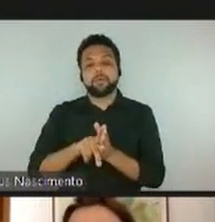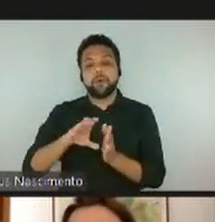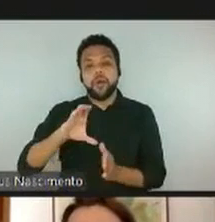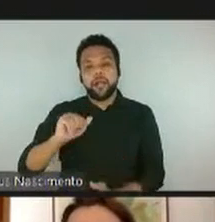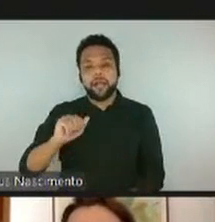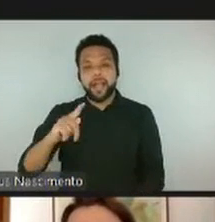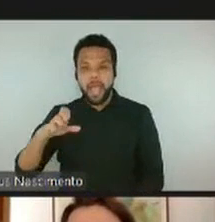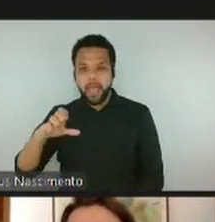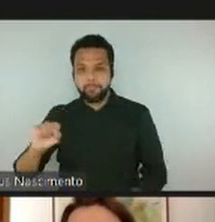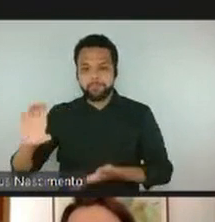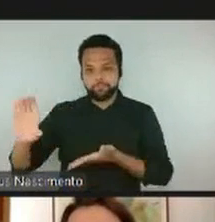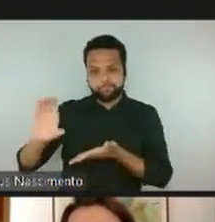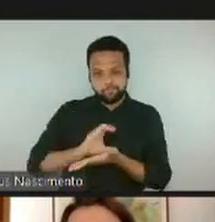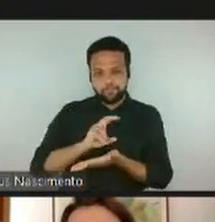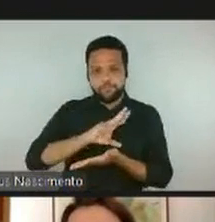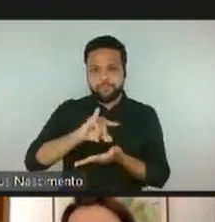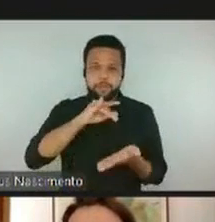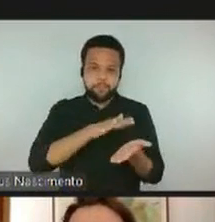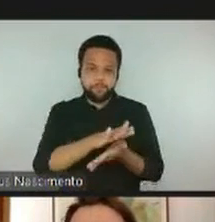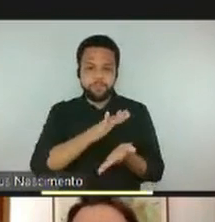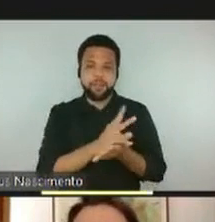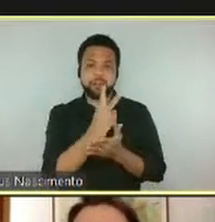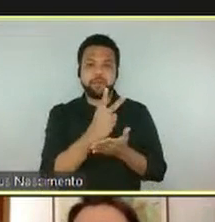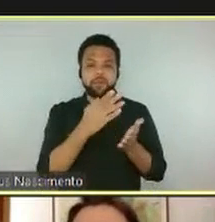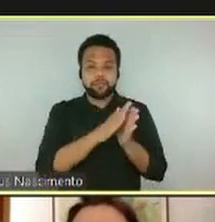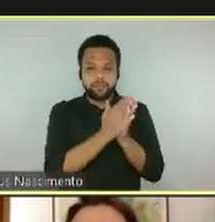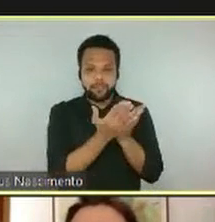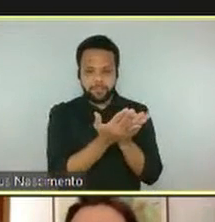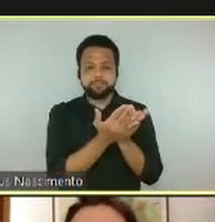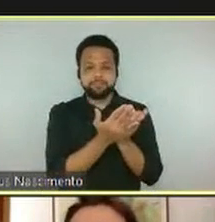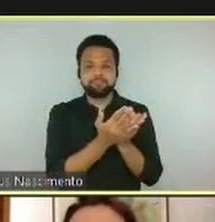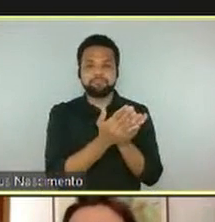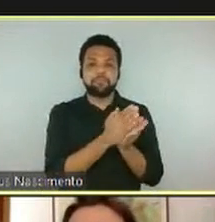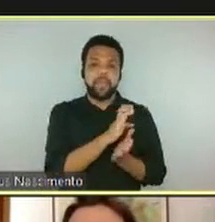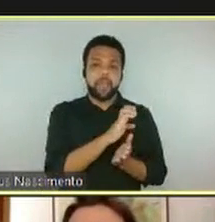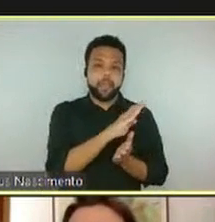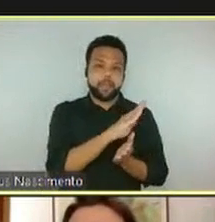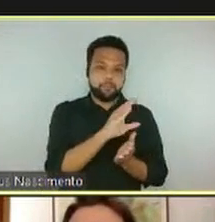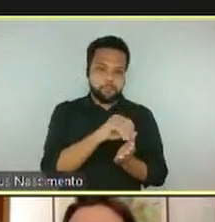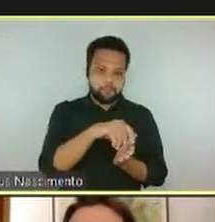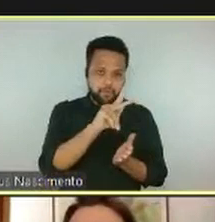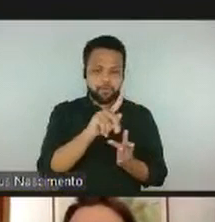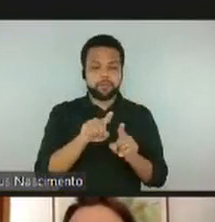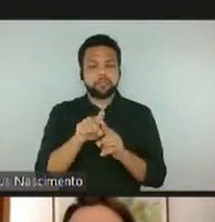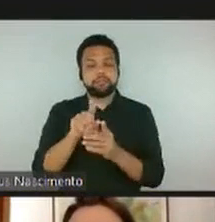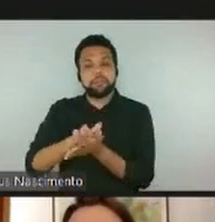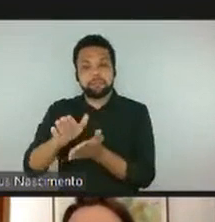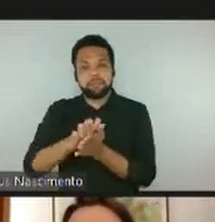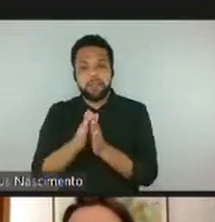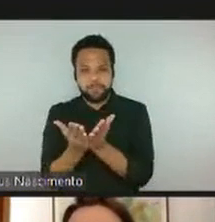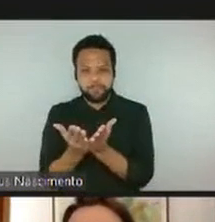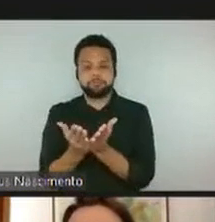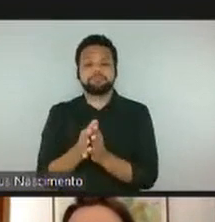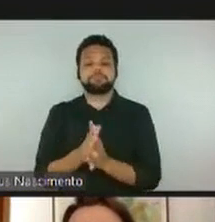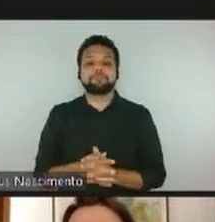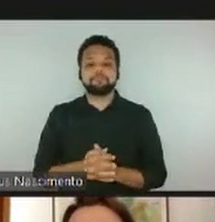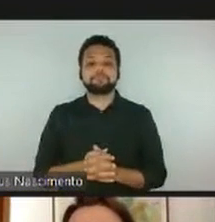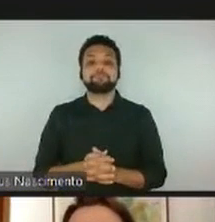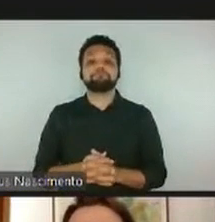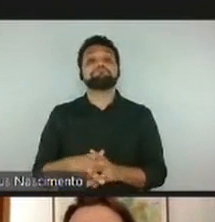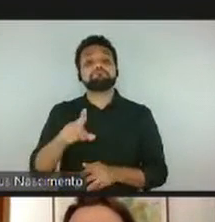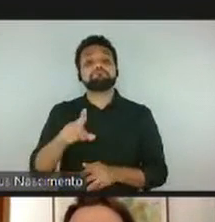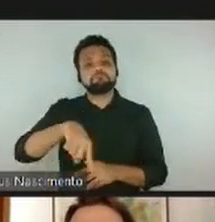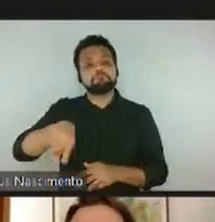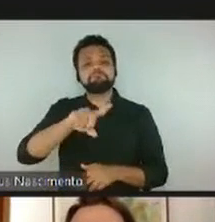do resultado desse evento em forma de e-book e de livro impresso também. O público poderá